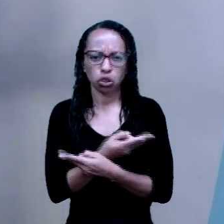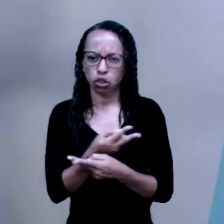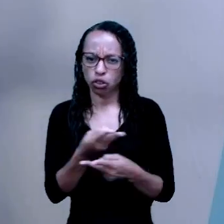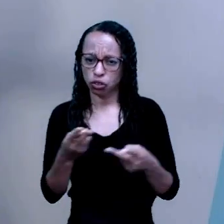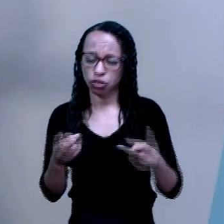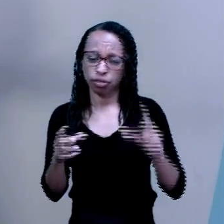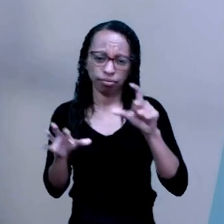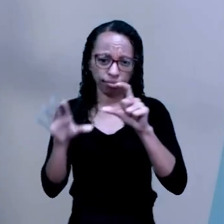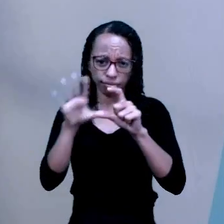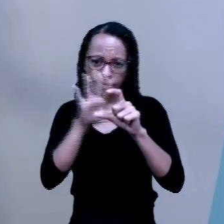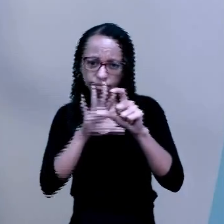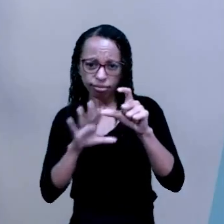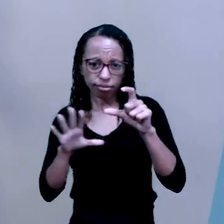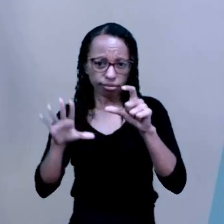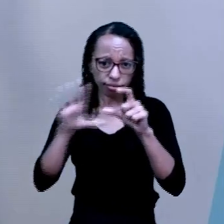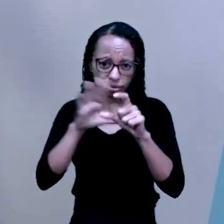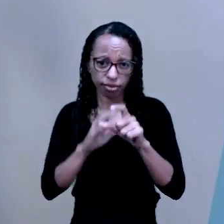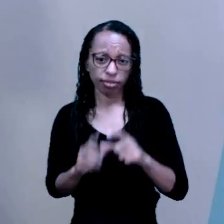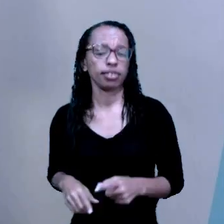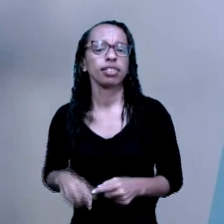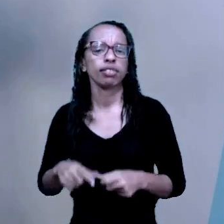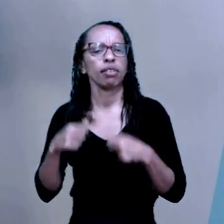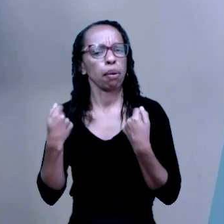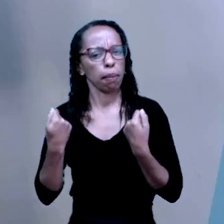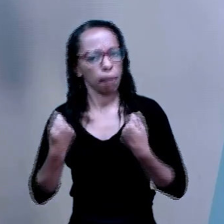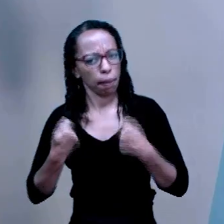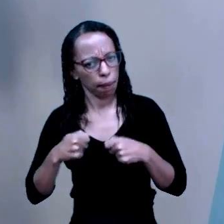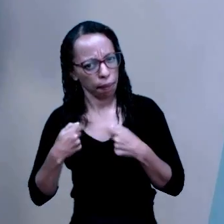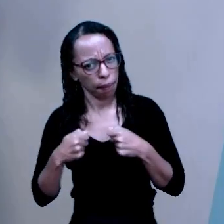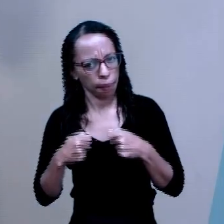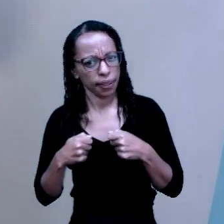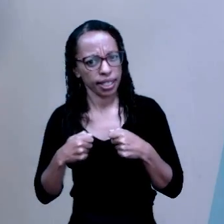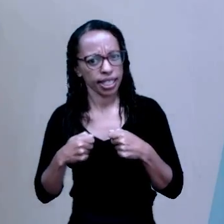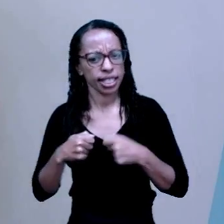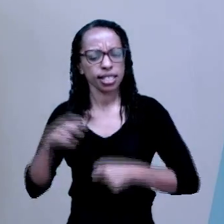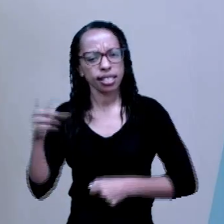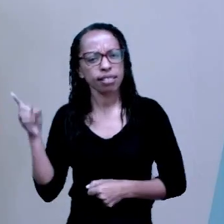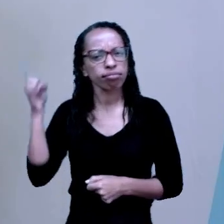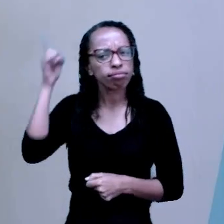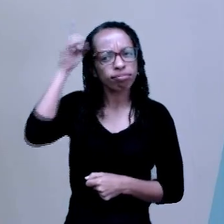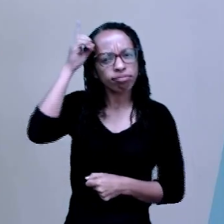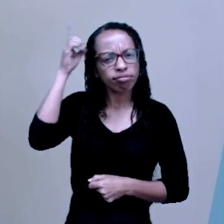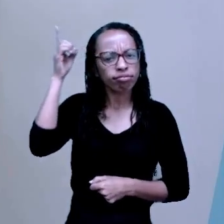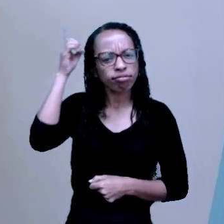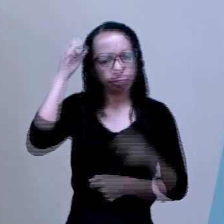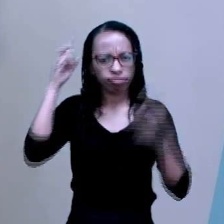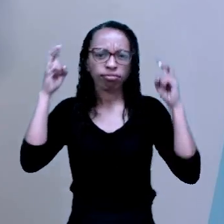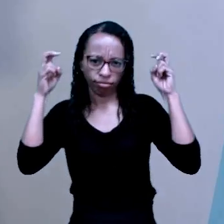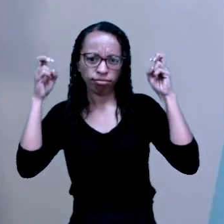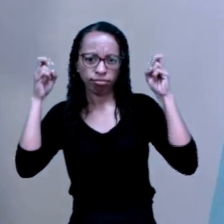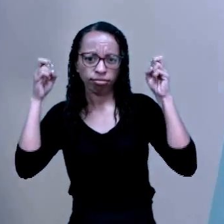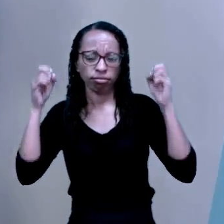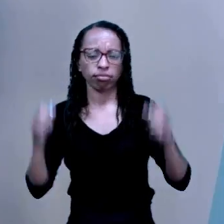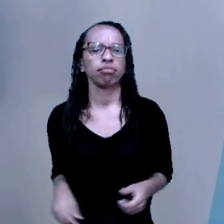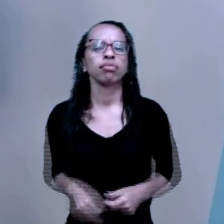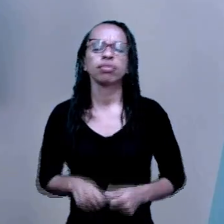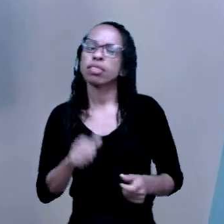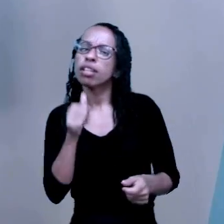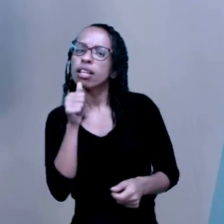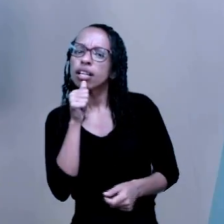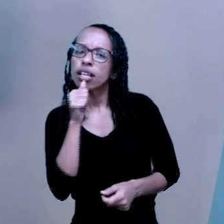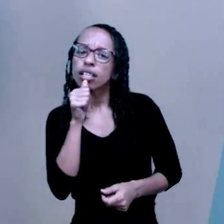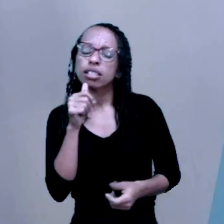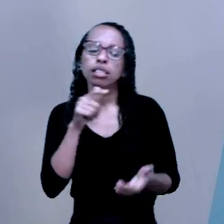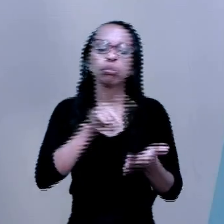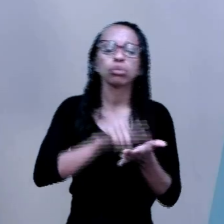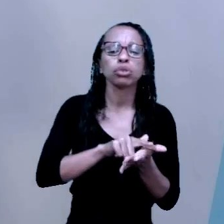Mas, que temas são esses? Bora pensar num jornal, por exemplo? O jornal vai discutir notícias